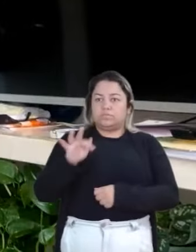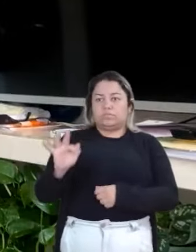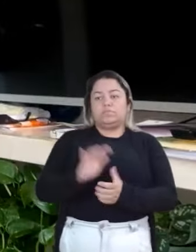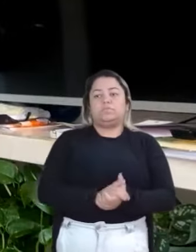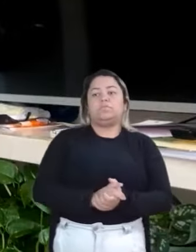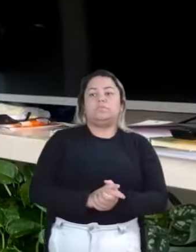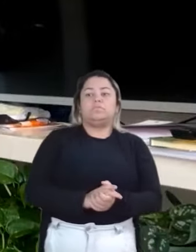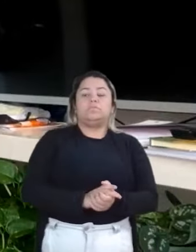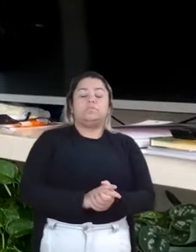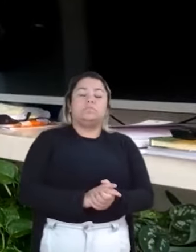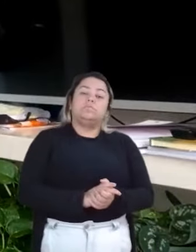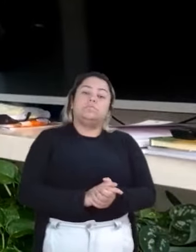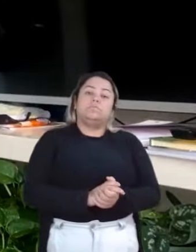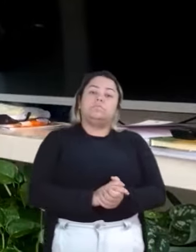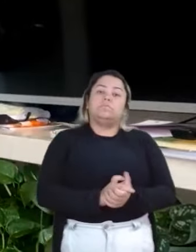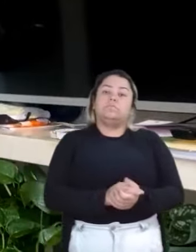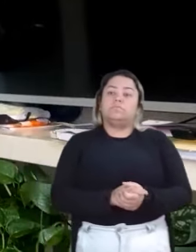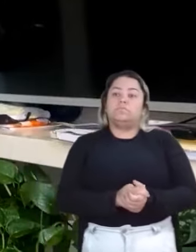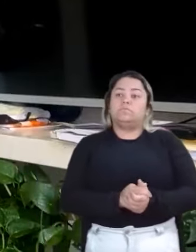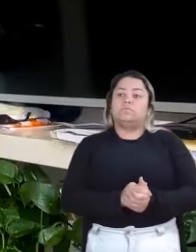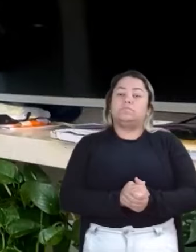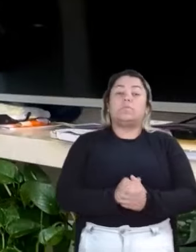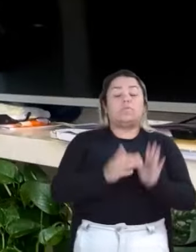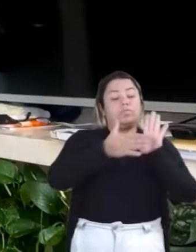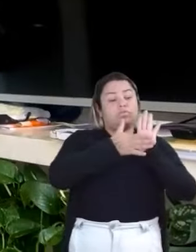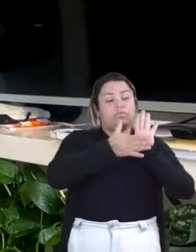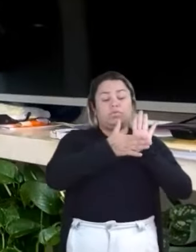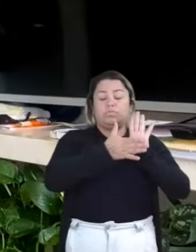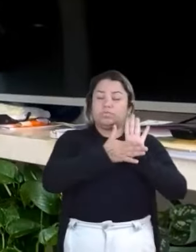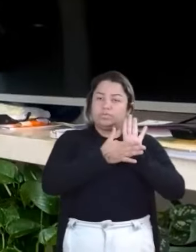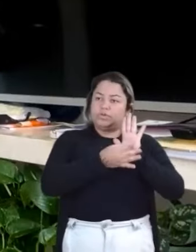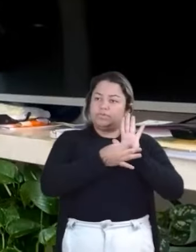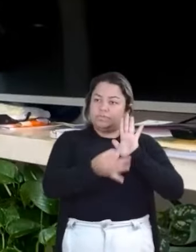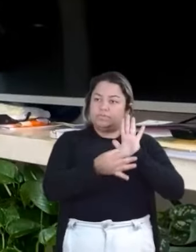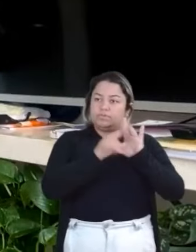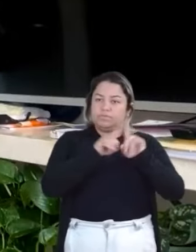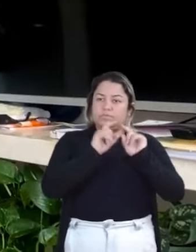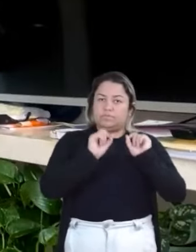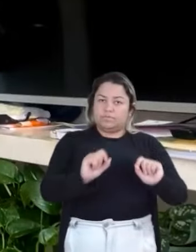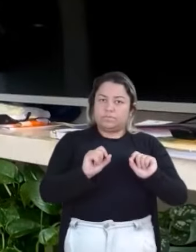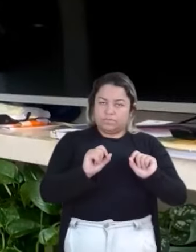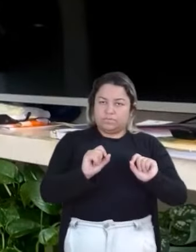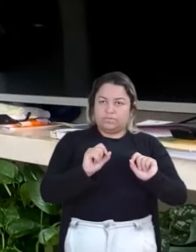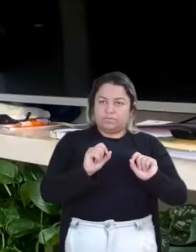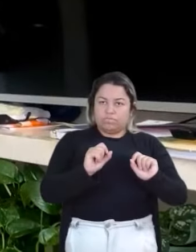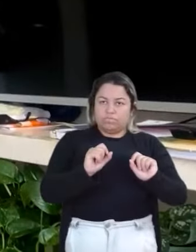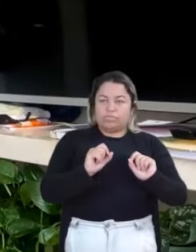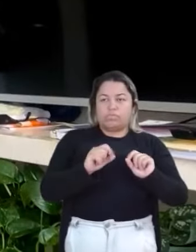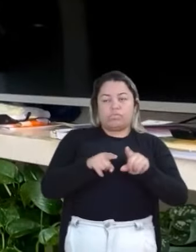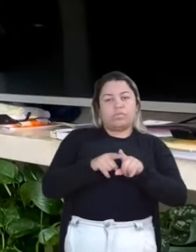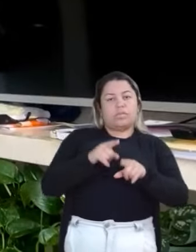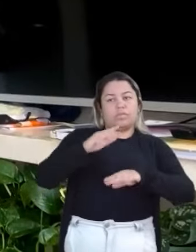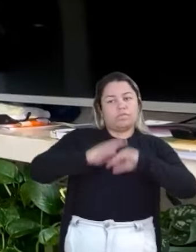A nossa proposta, que já está em execução, é a elaboração e